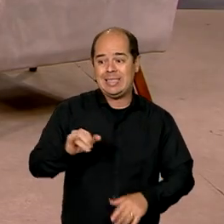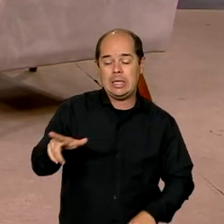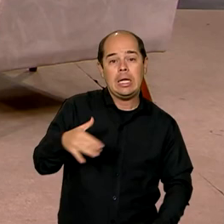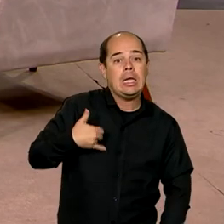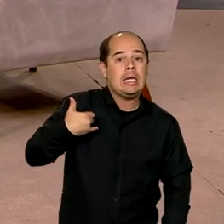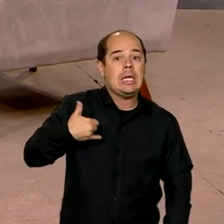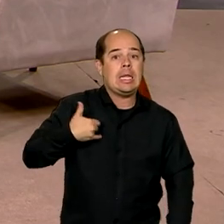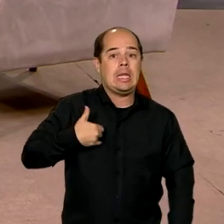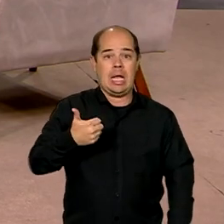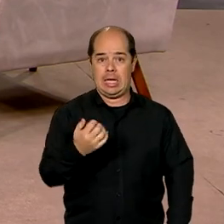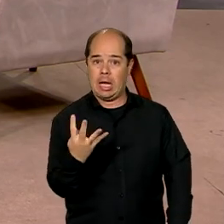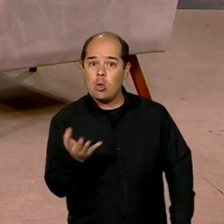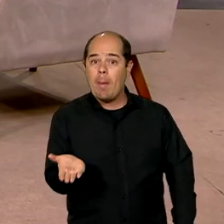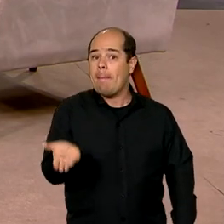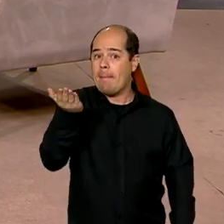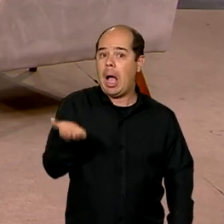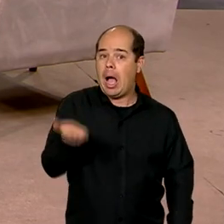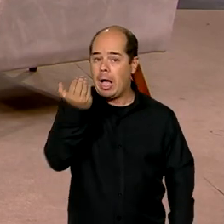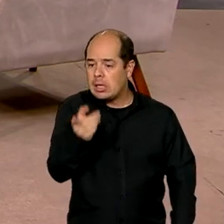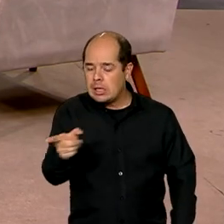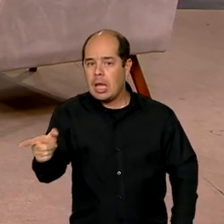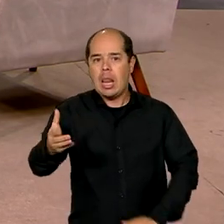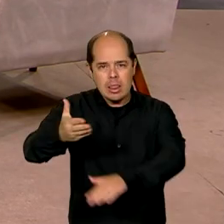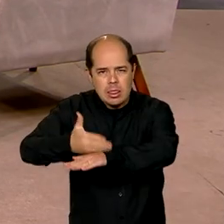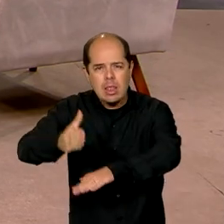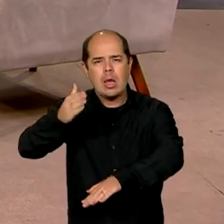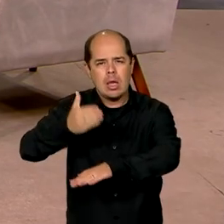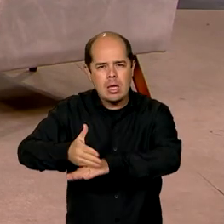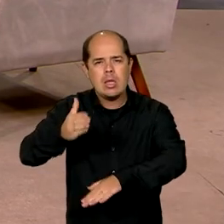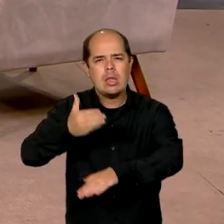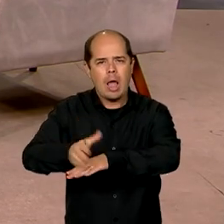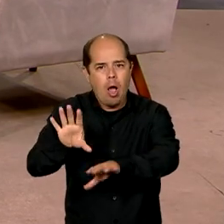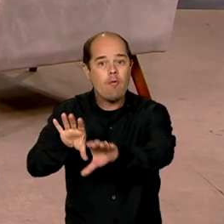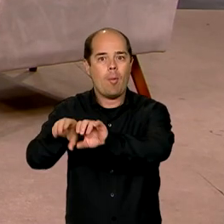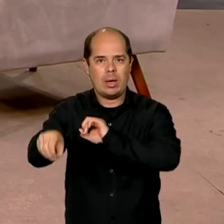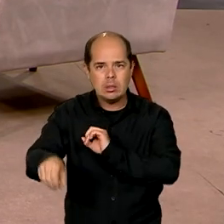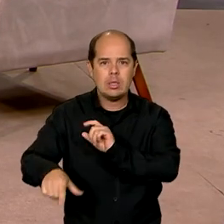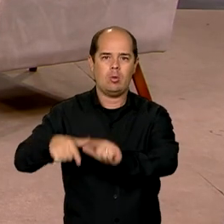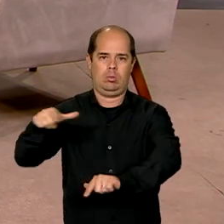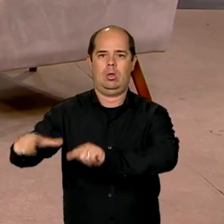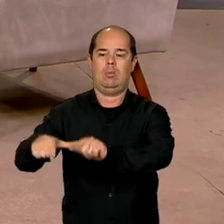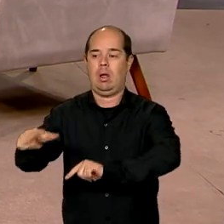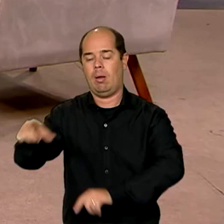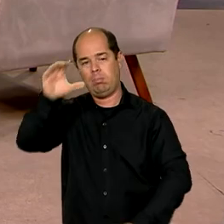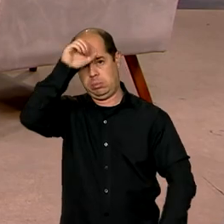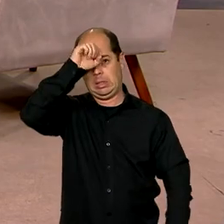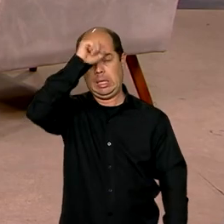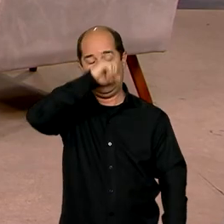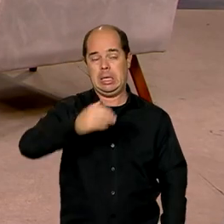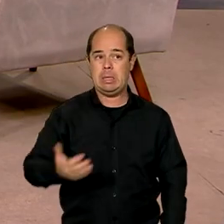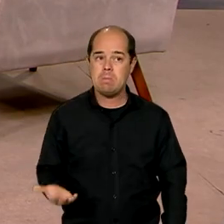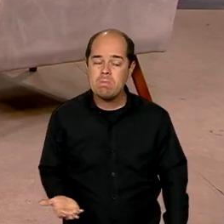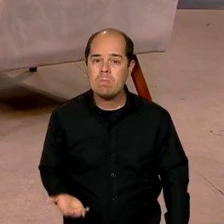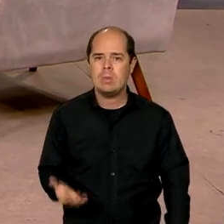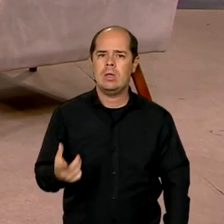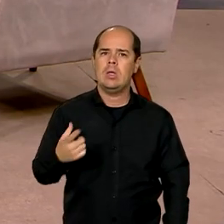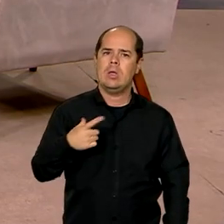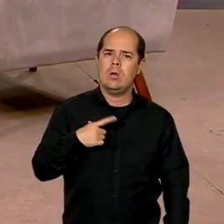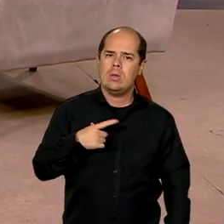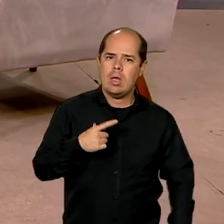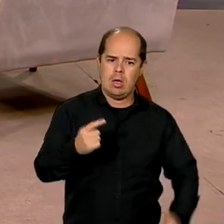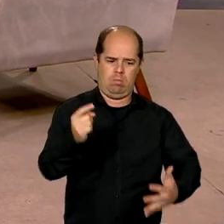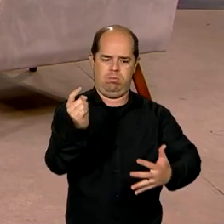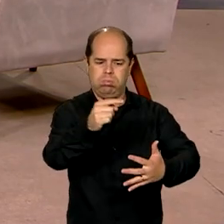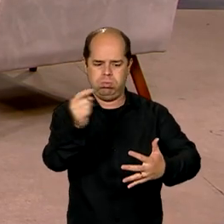anos, inserido no programa de capacitação, qualificação profissional, no programa de aprendizagem. E você tem um conjunto de